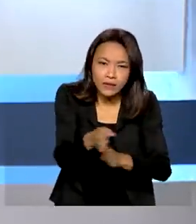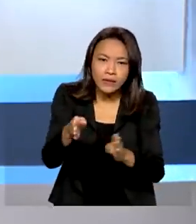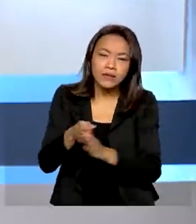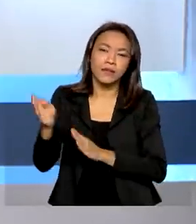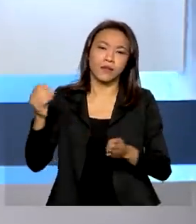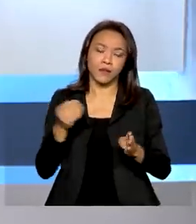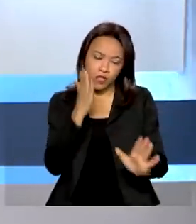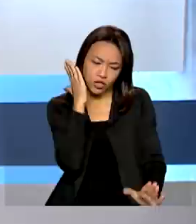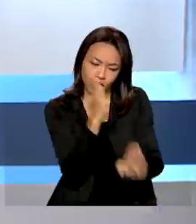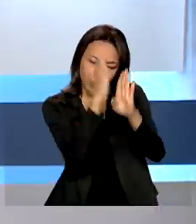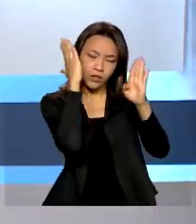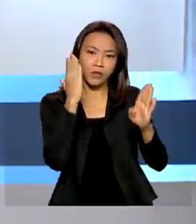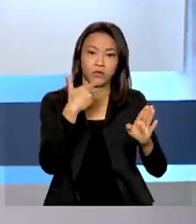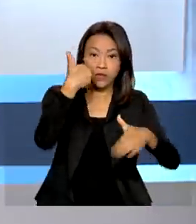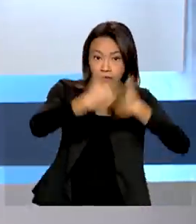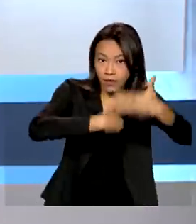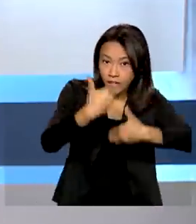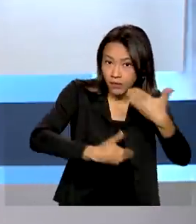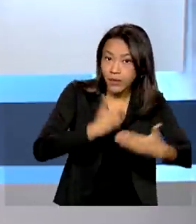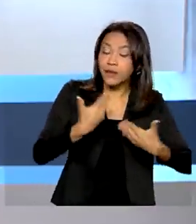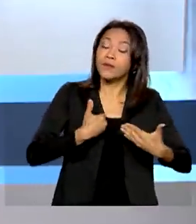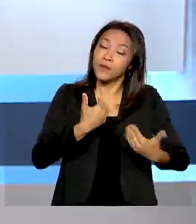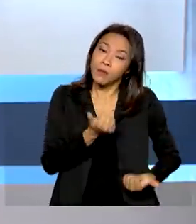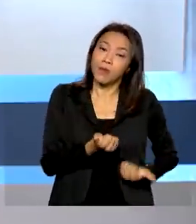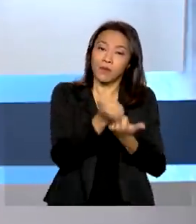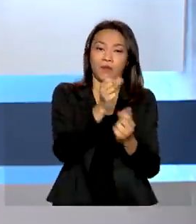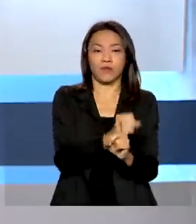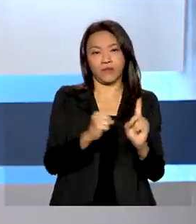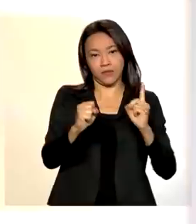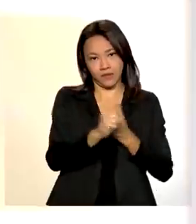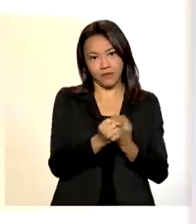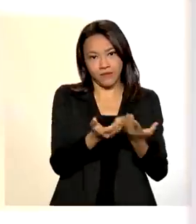precoce, tratamento e da assistência social.